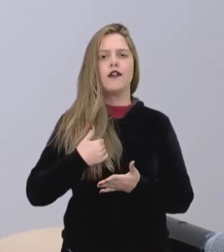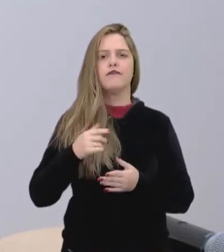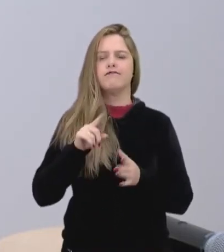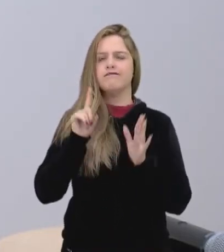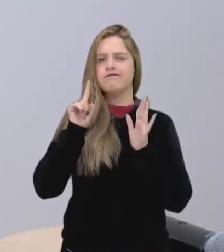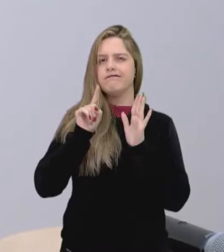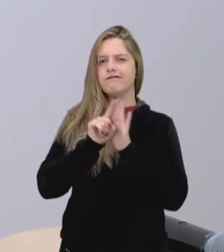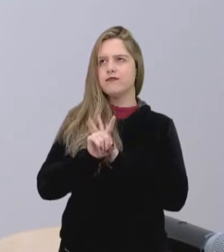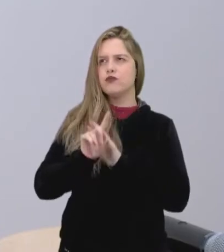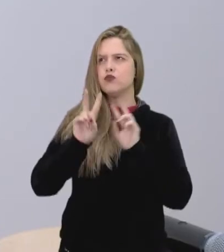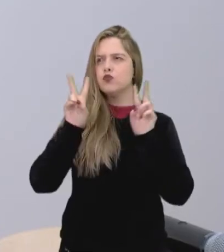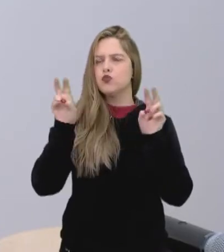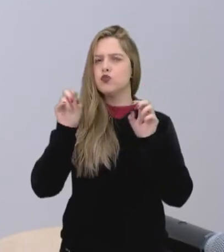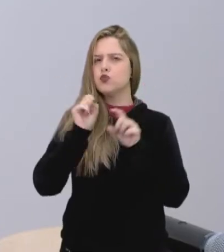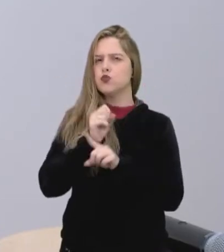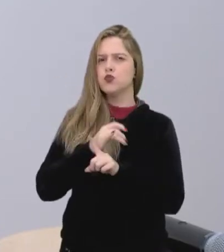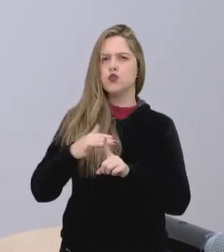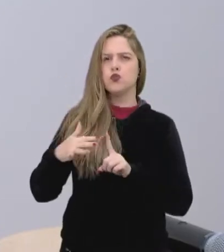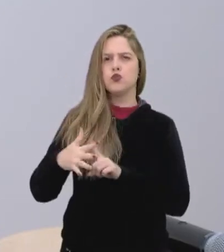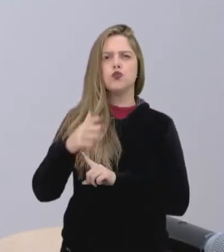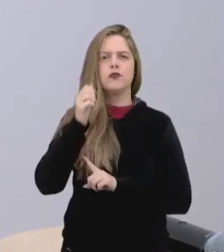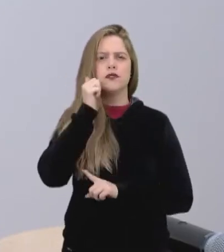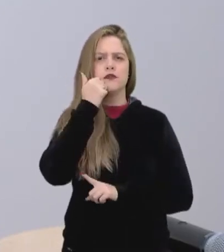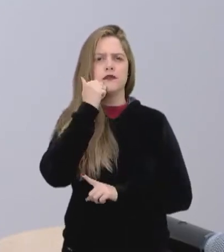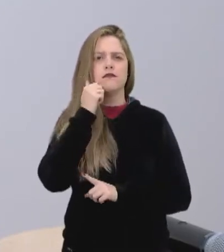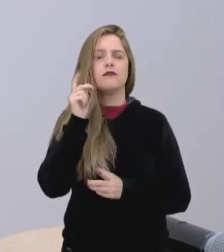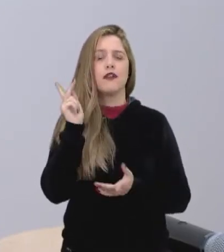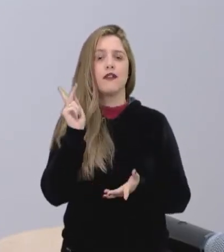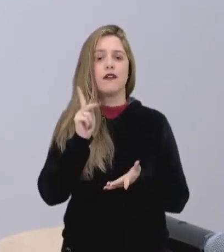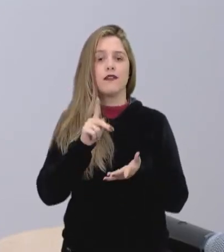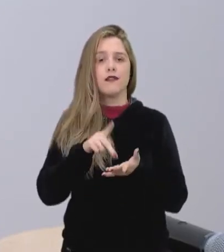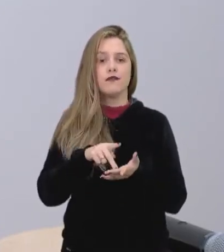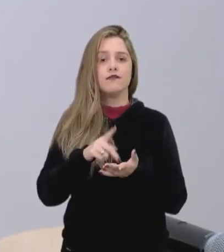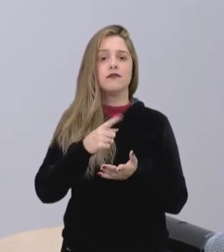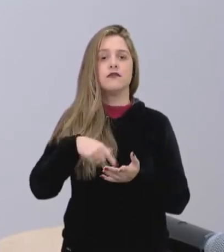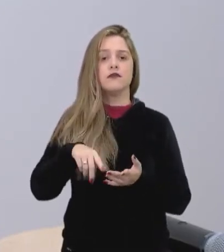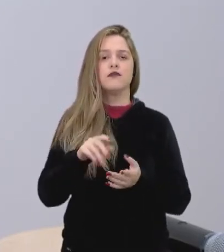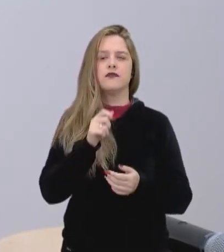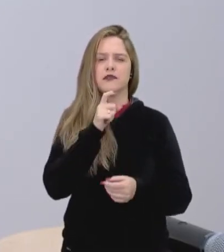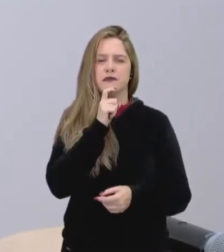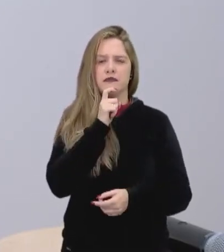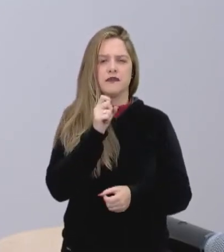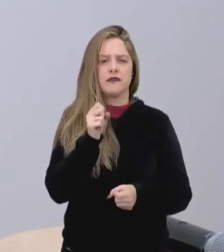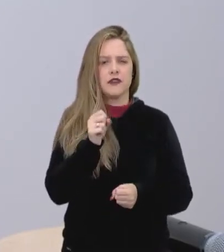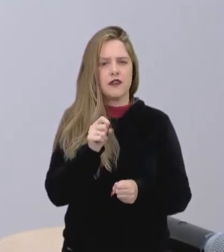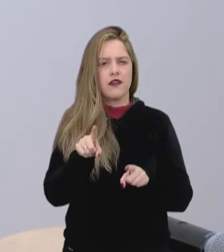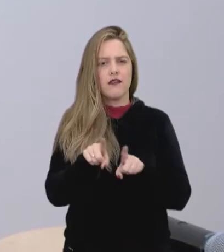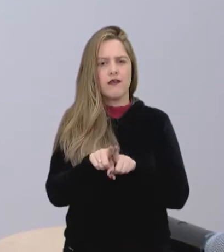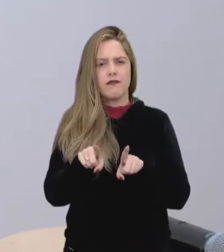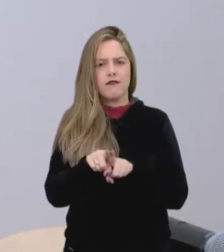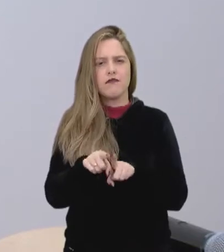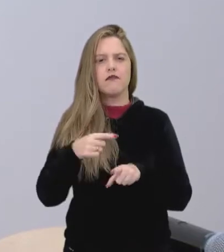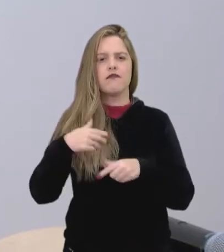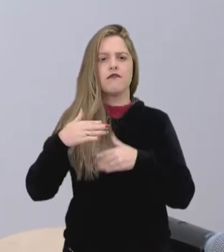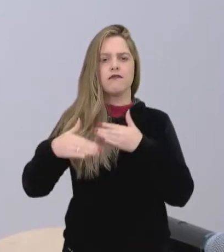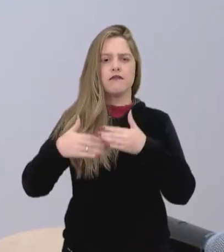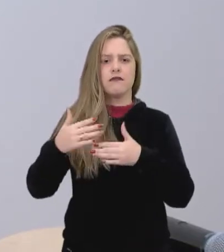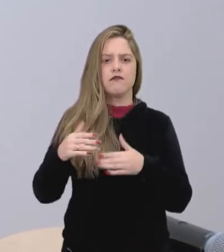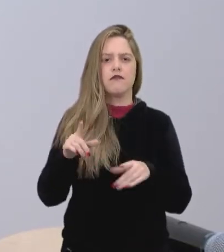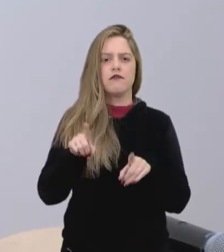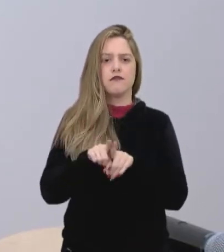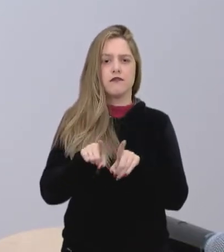social. As ciências exatas, elas não são frias e elas dialogam numa pegada